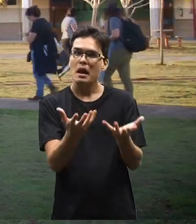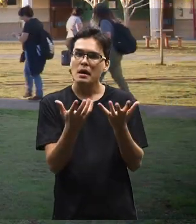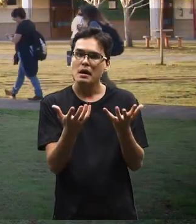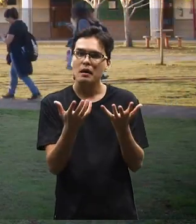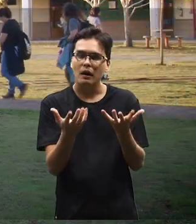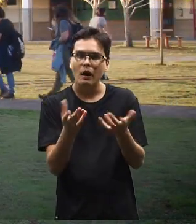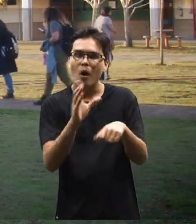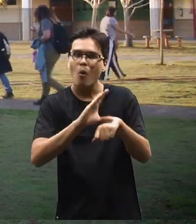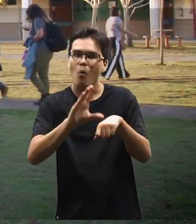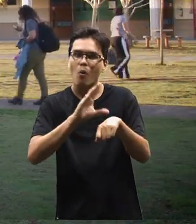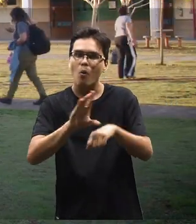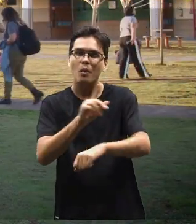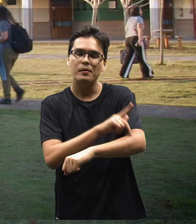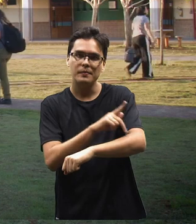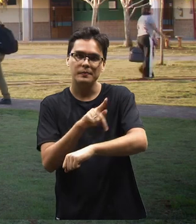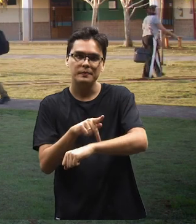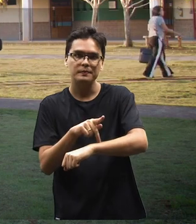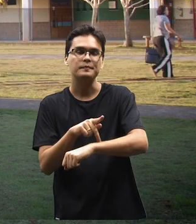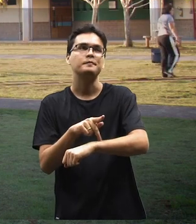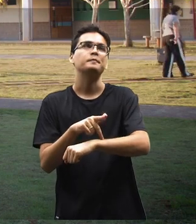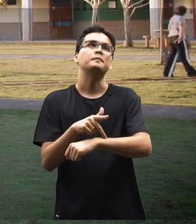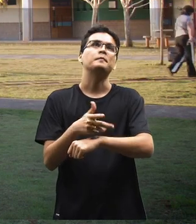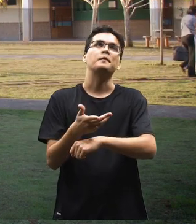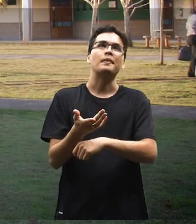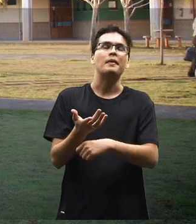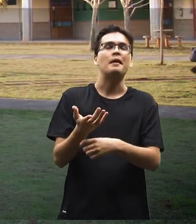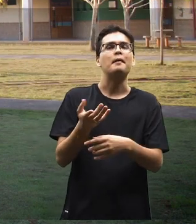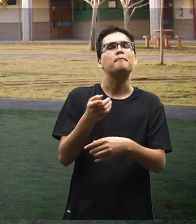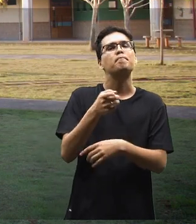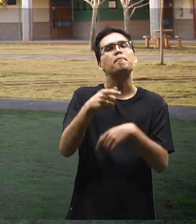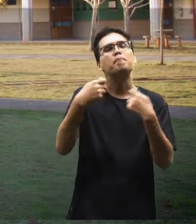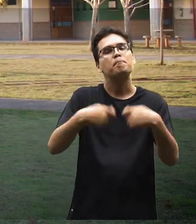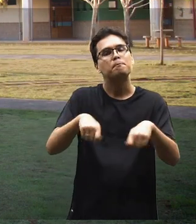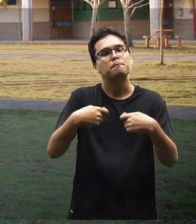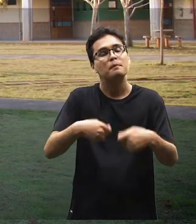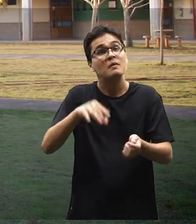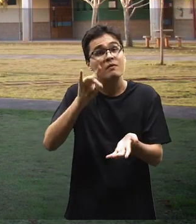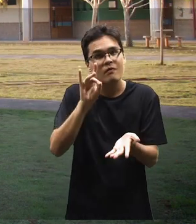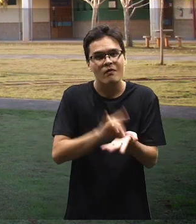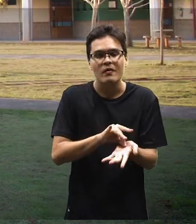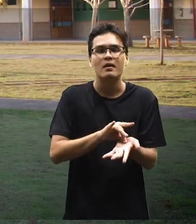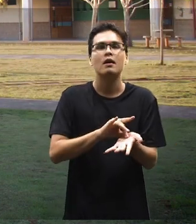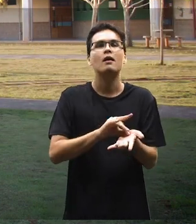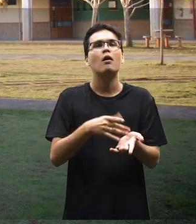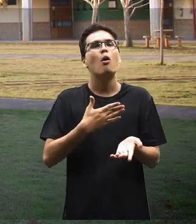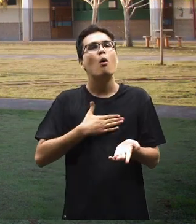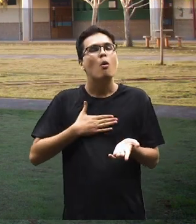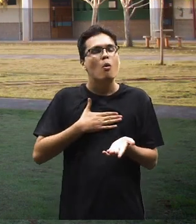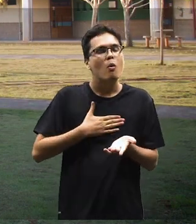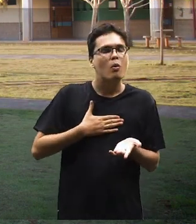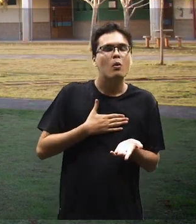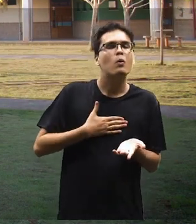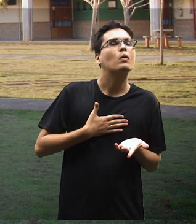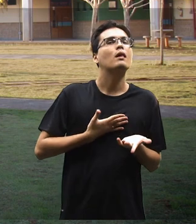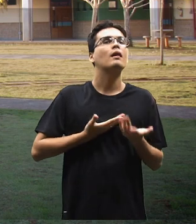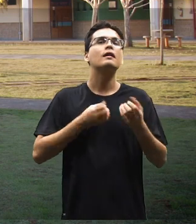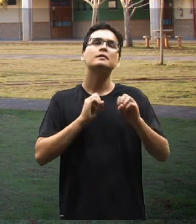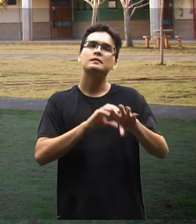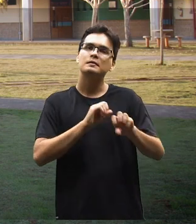queira fazer esse curso de pedagogia, que ele realmente goste